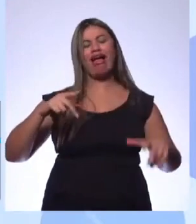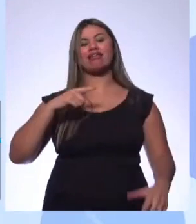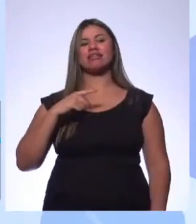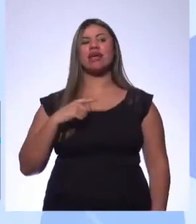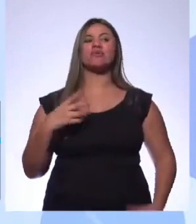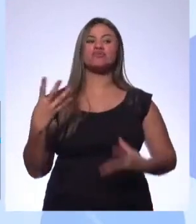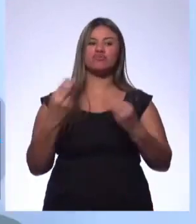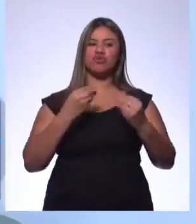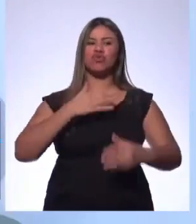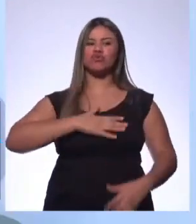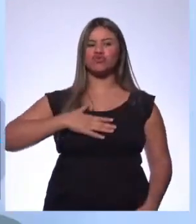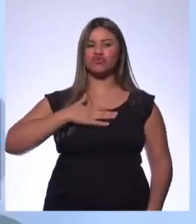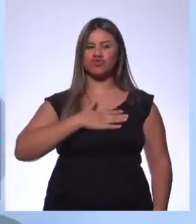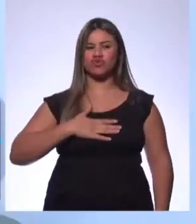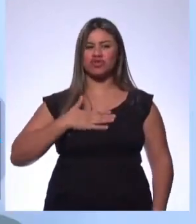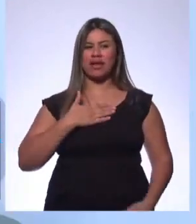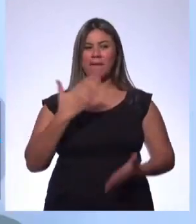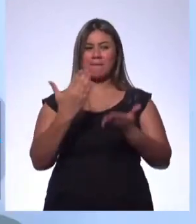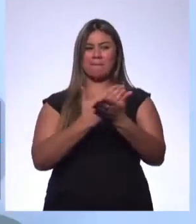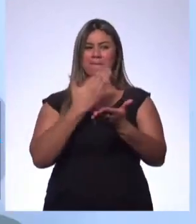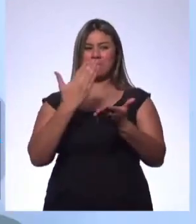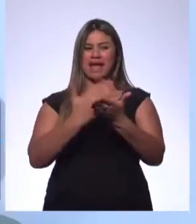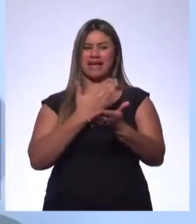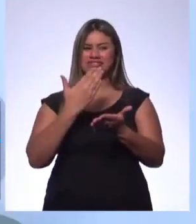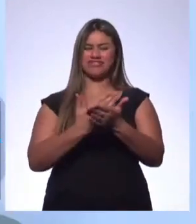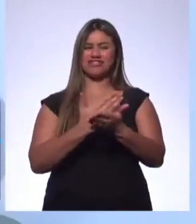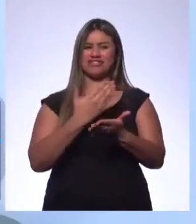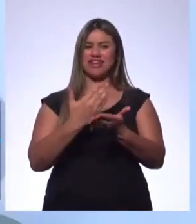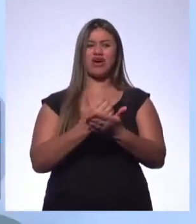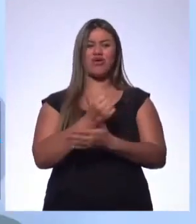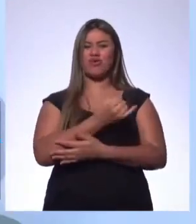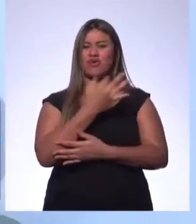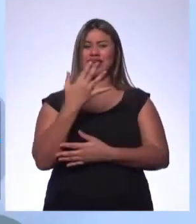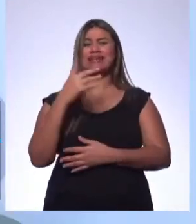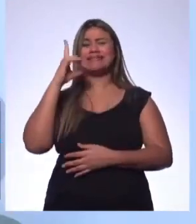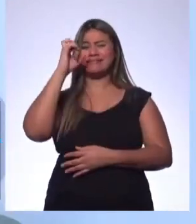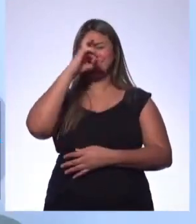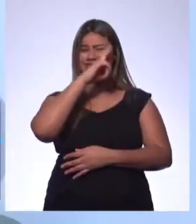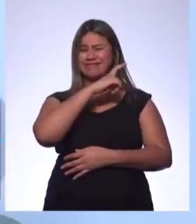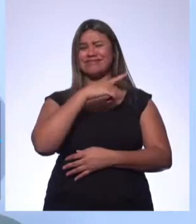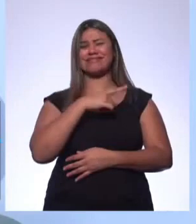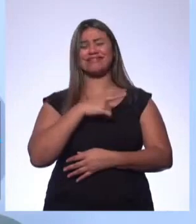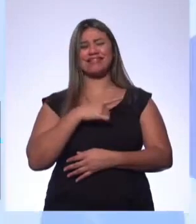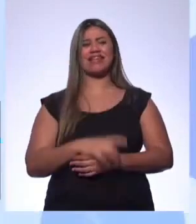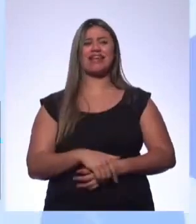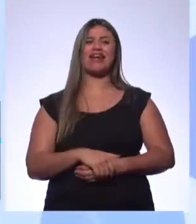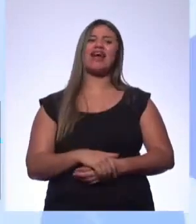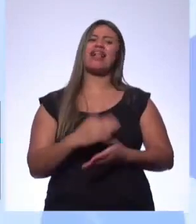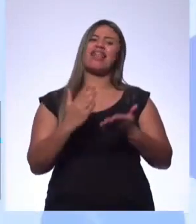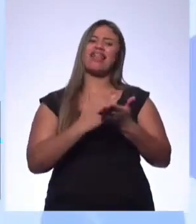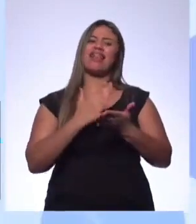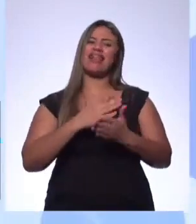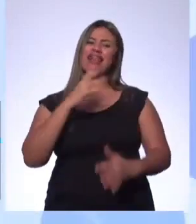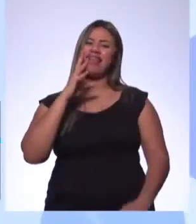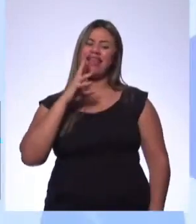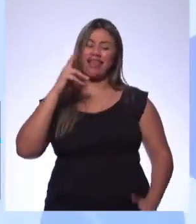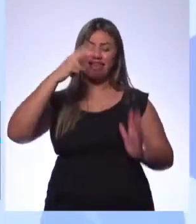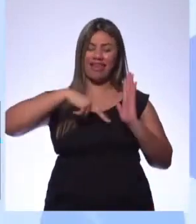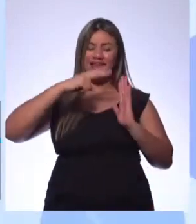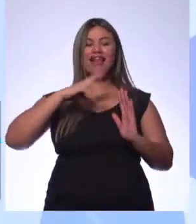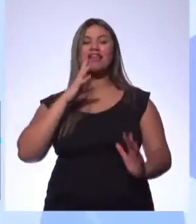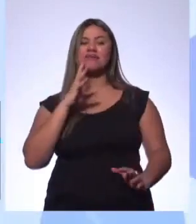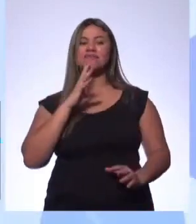gostando, falou que está com quantas páginas tem esse livro. Essa pergunta é complicada, né? Está uma leitura bacana. Um dos livros que eu